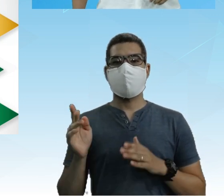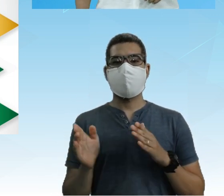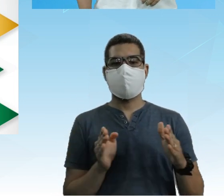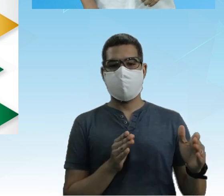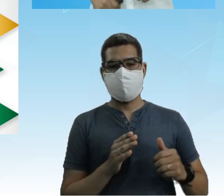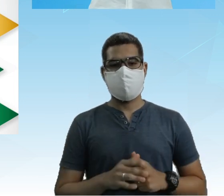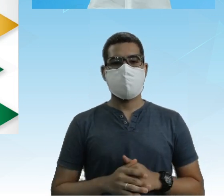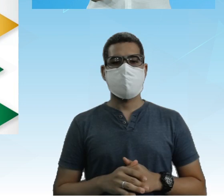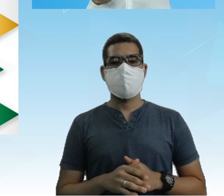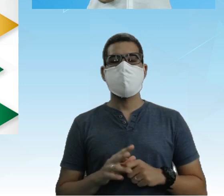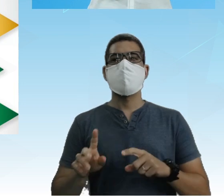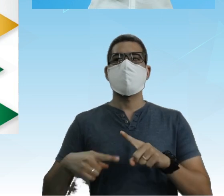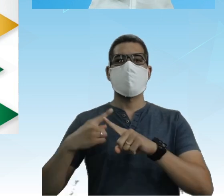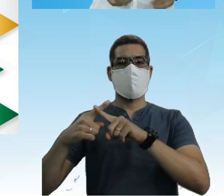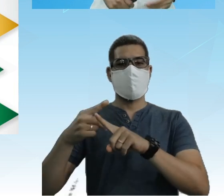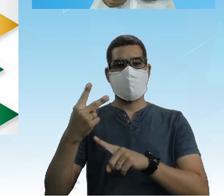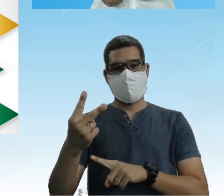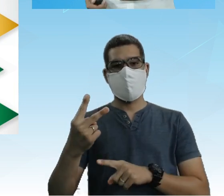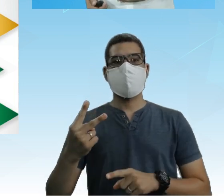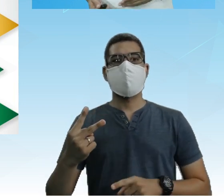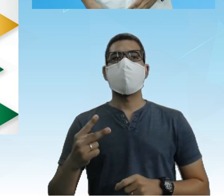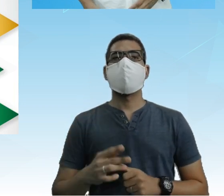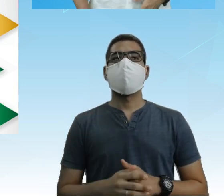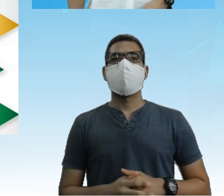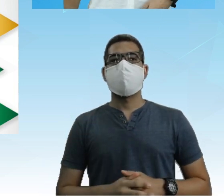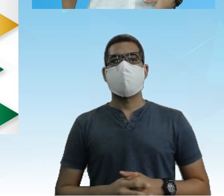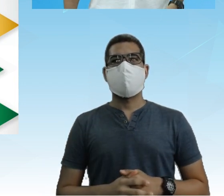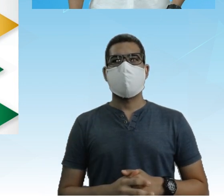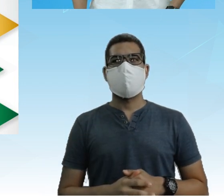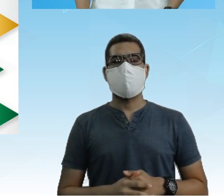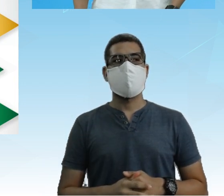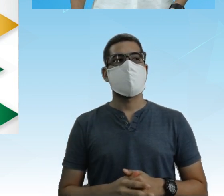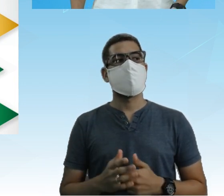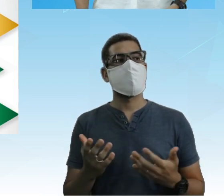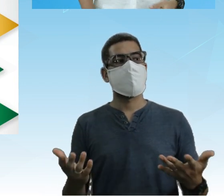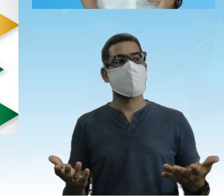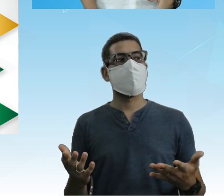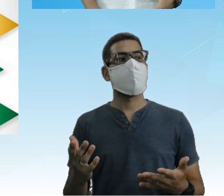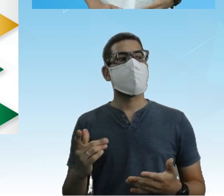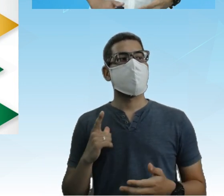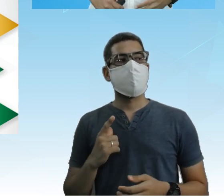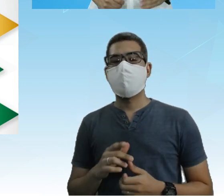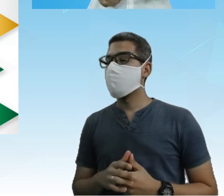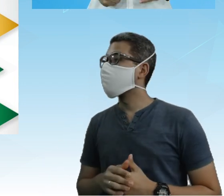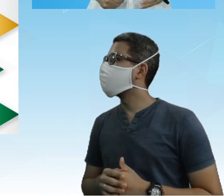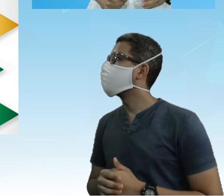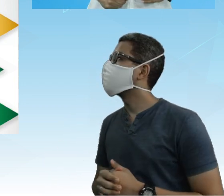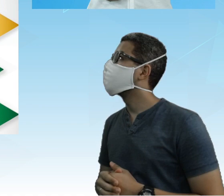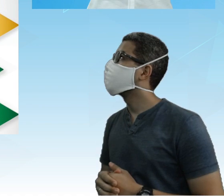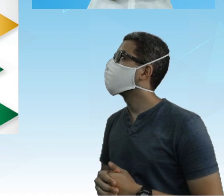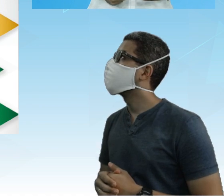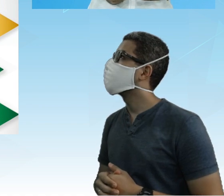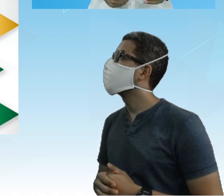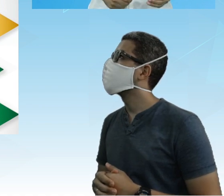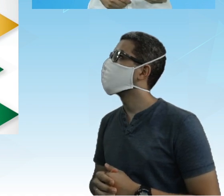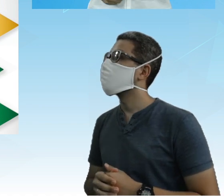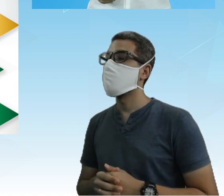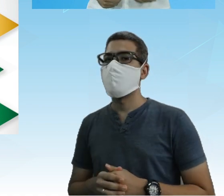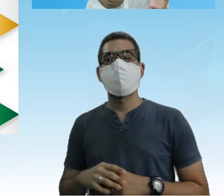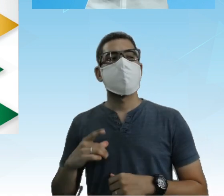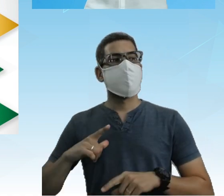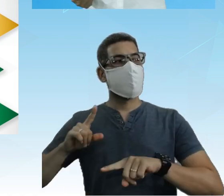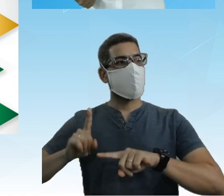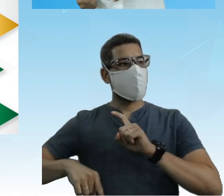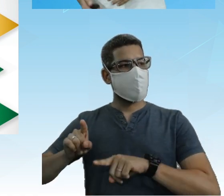Ok? Multiplicou por 2 As par ordenadas de um vértice E aí eu fazer isso Olha o material que surgiu Que é o